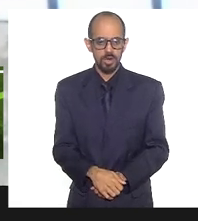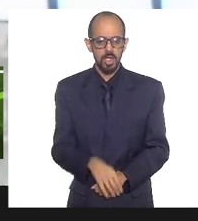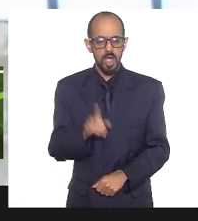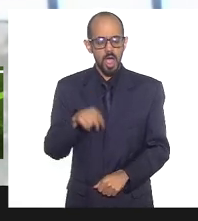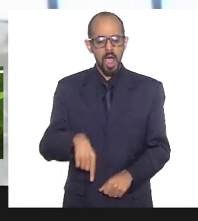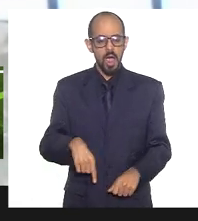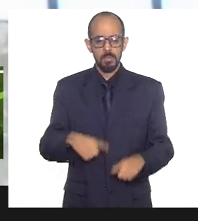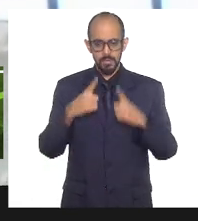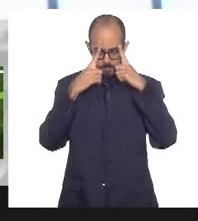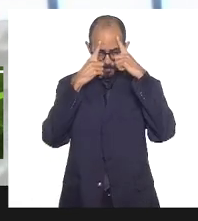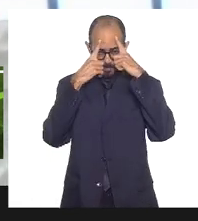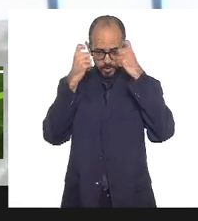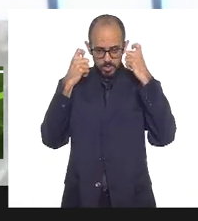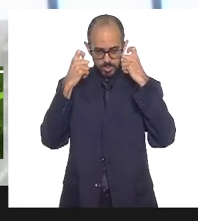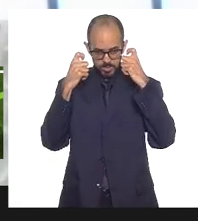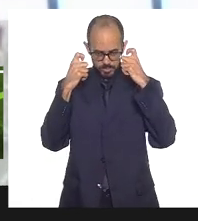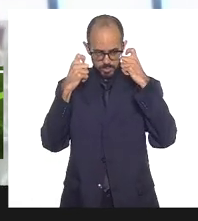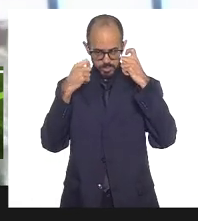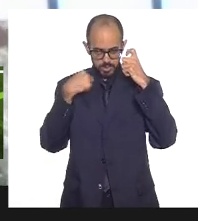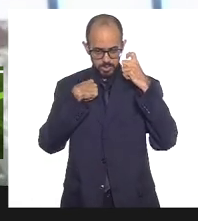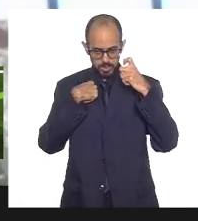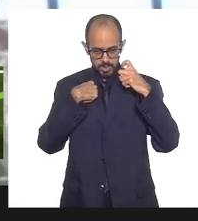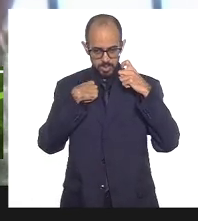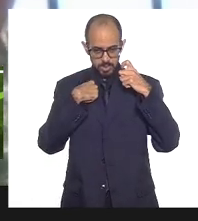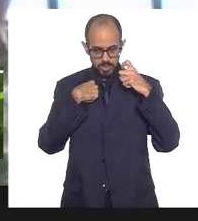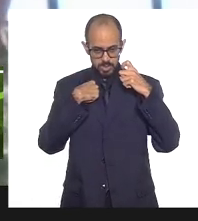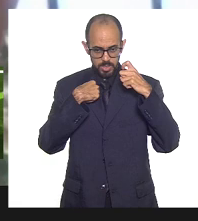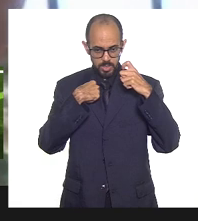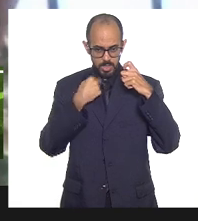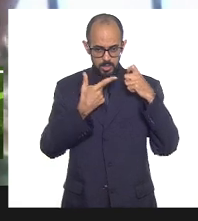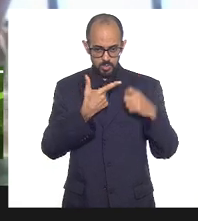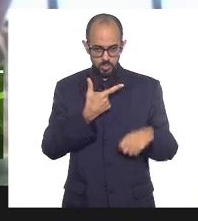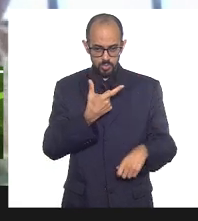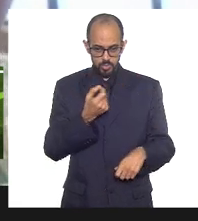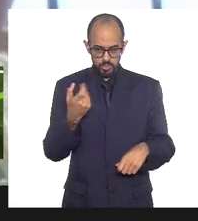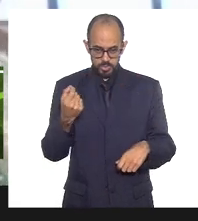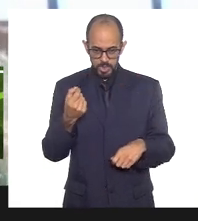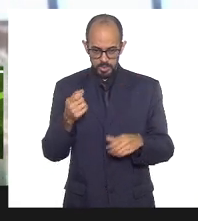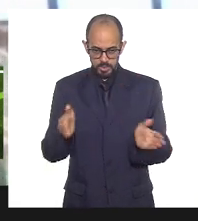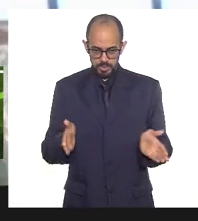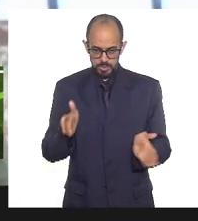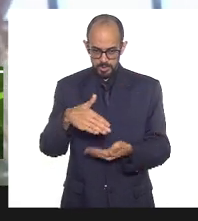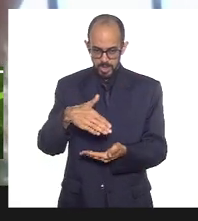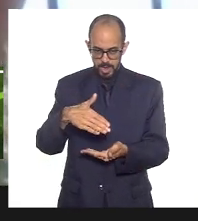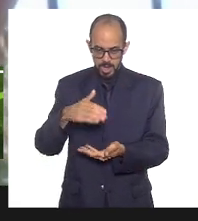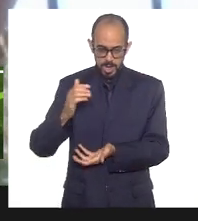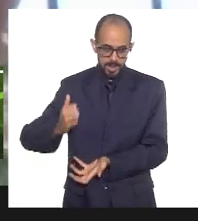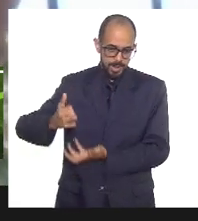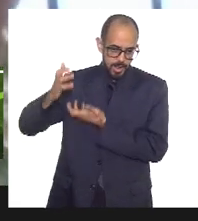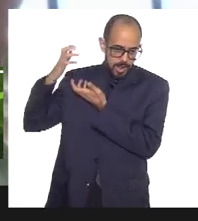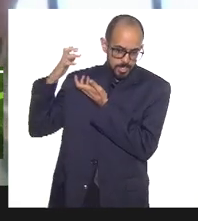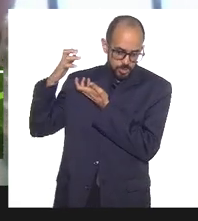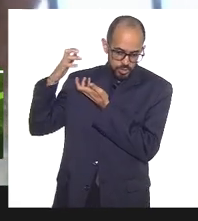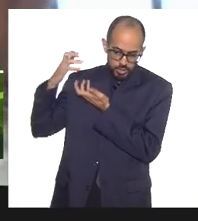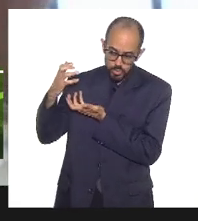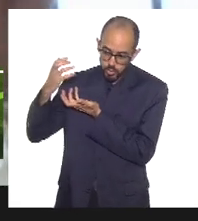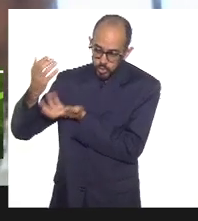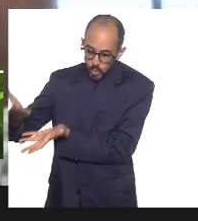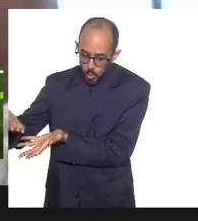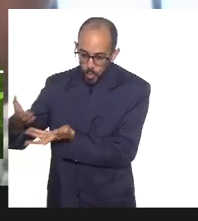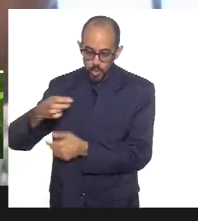É violento eu doar cesta, 250 cestas básicas, quentinhas, 300